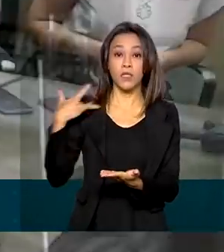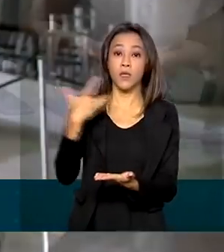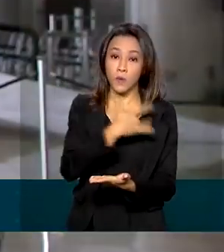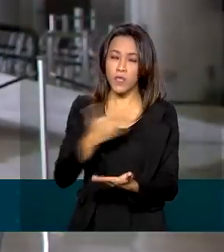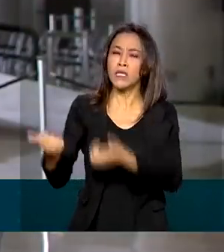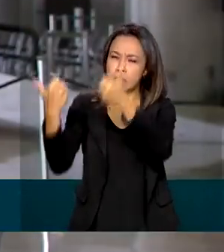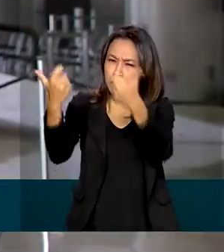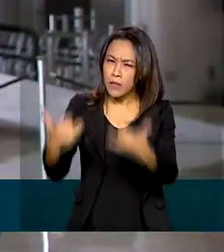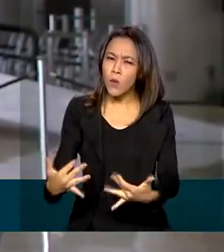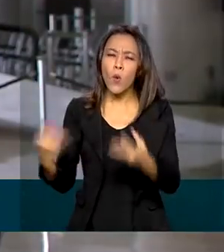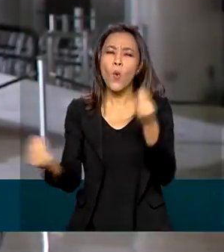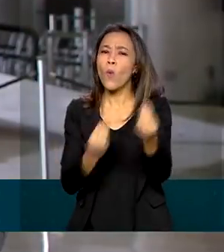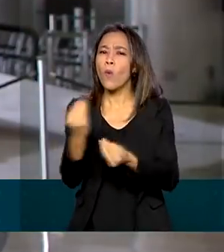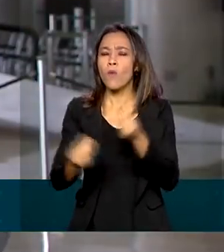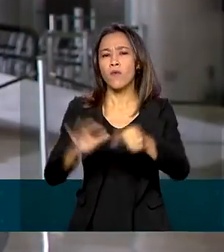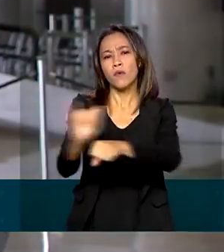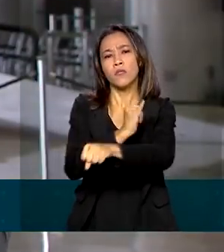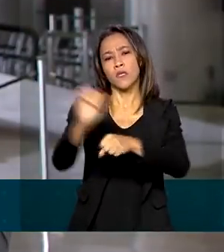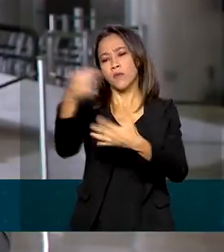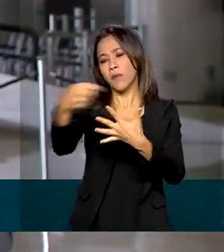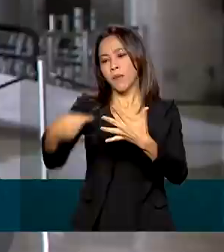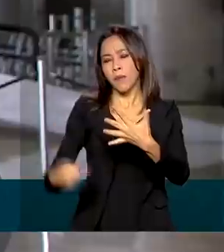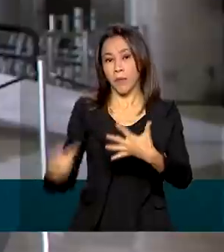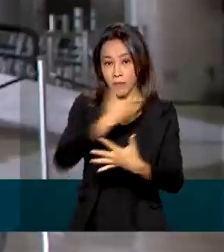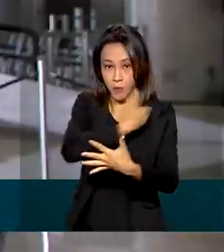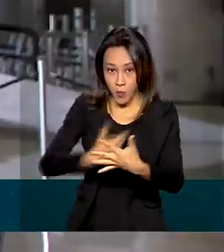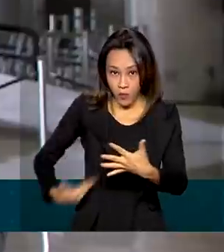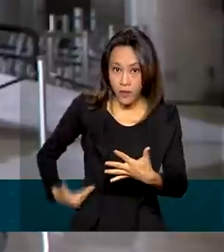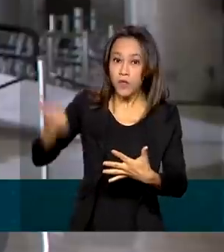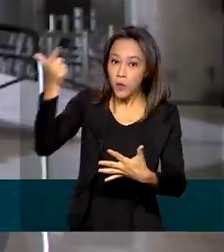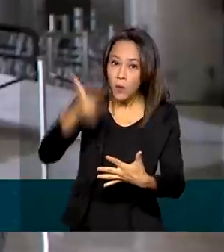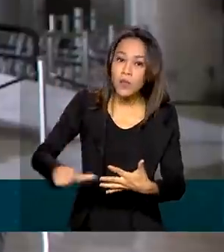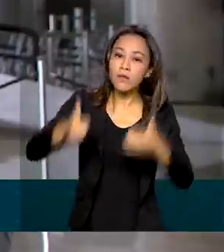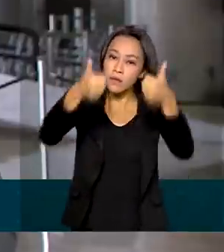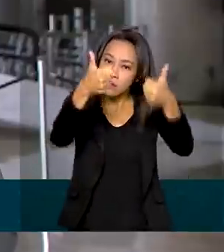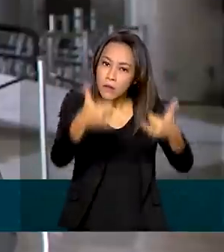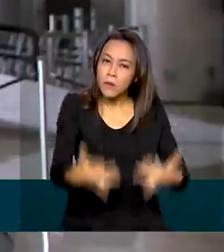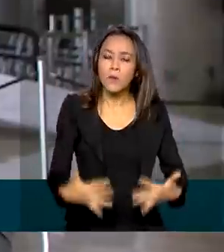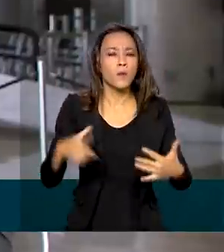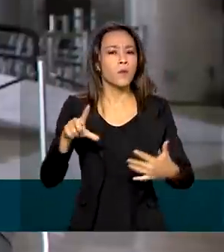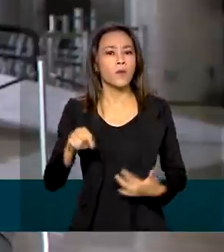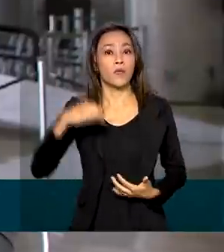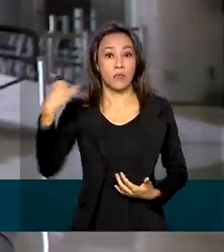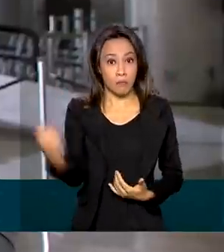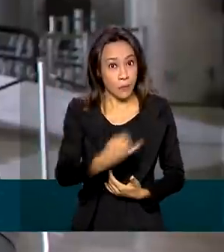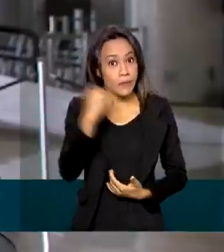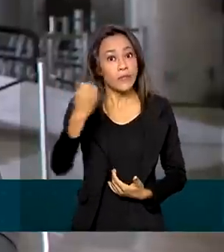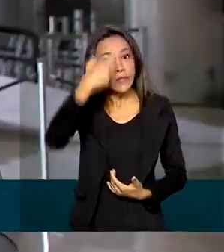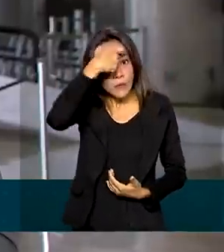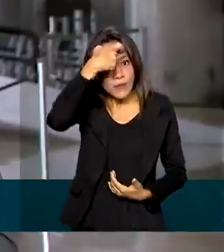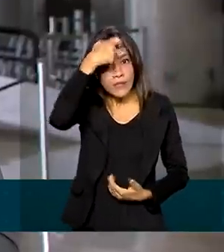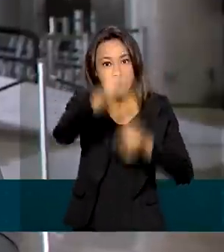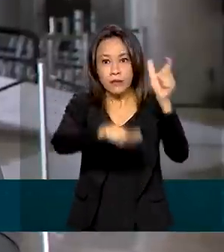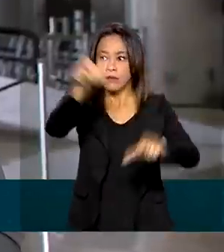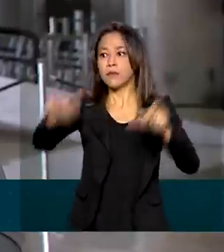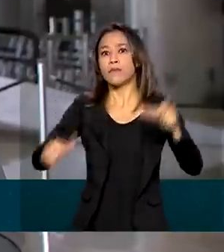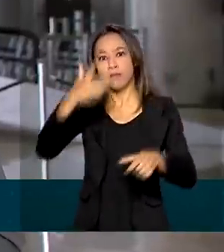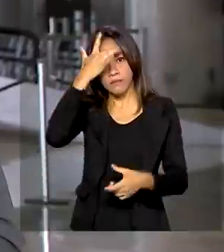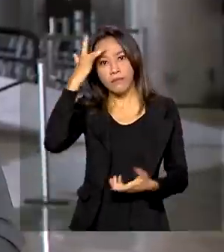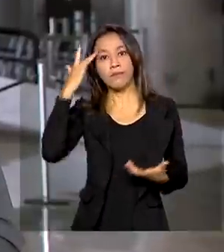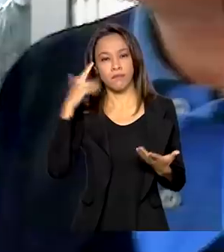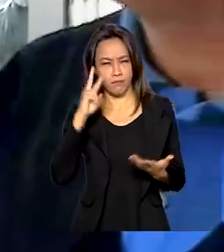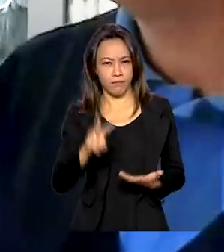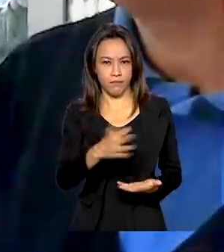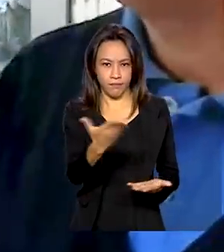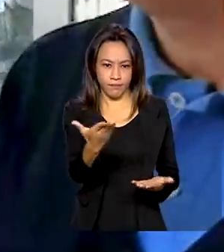medidas tomadas pelo governo federal e ele também falou, voltou a falar sobre a importância da conscientização da população. Vamos ver.